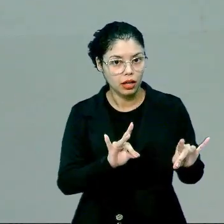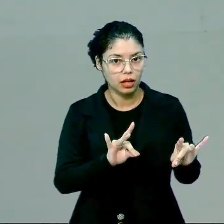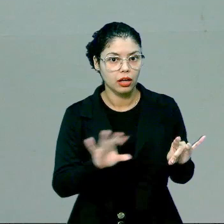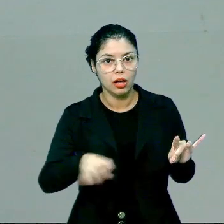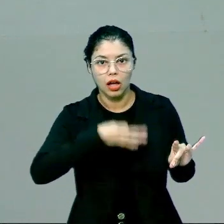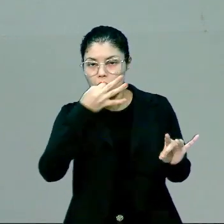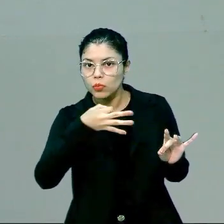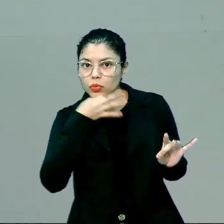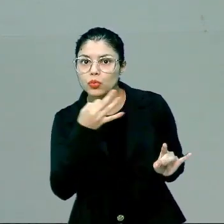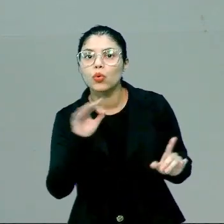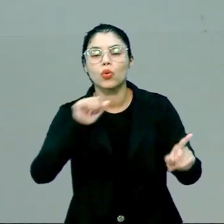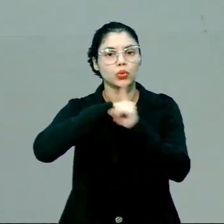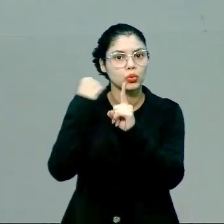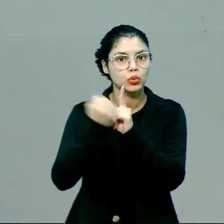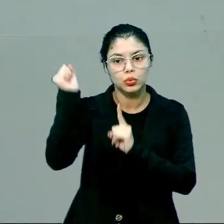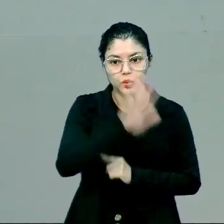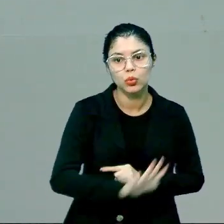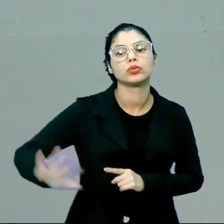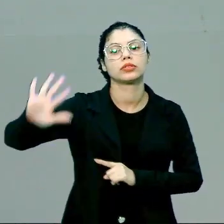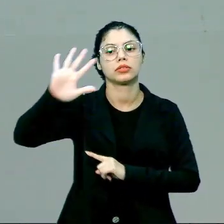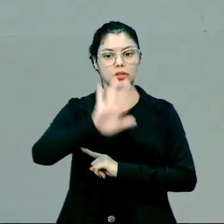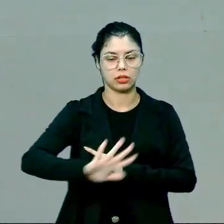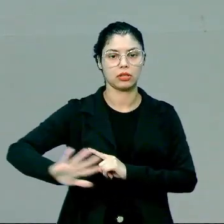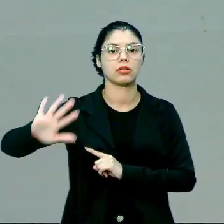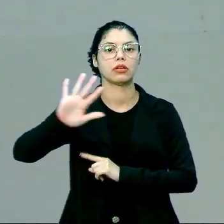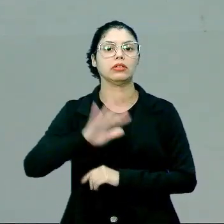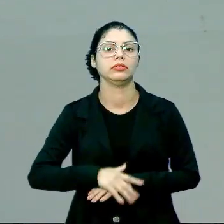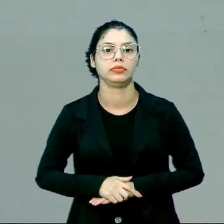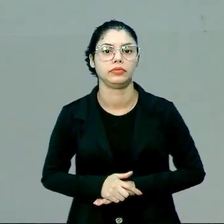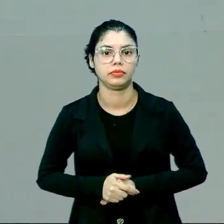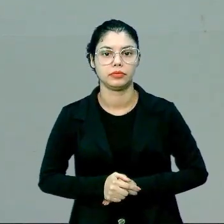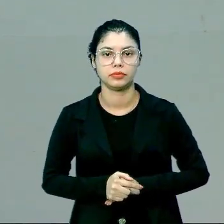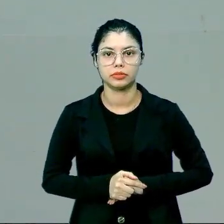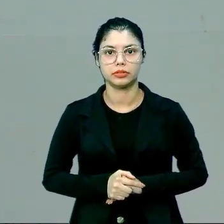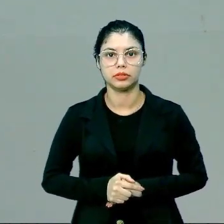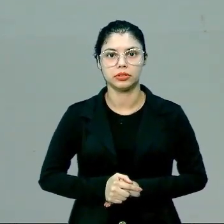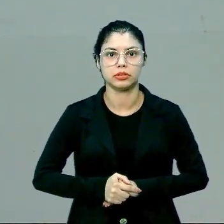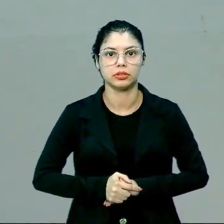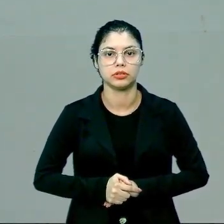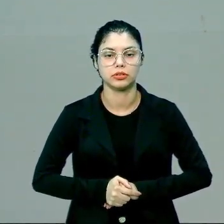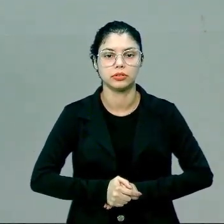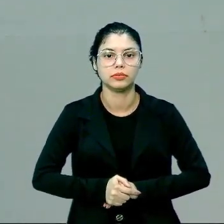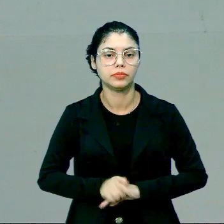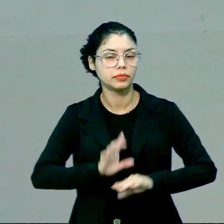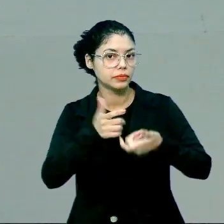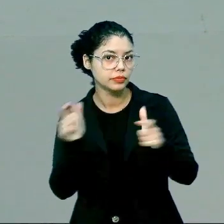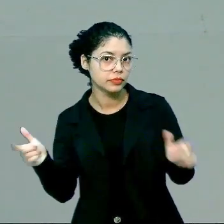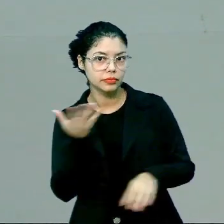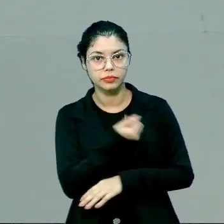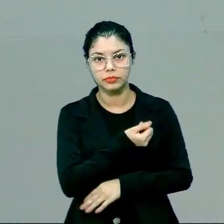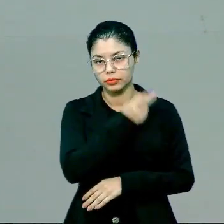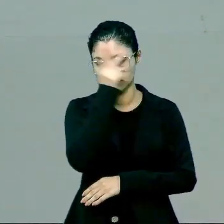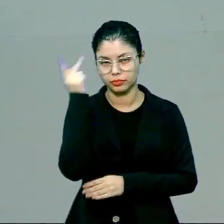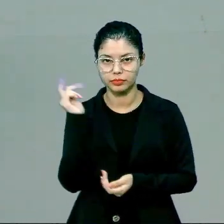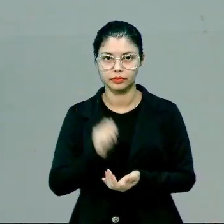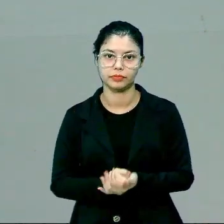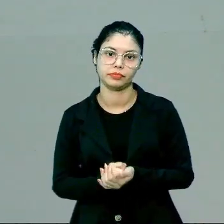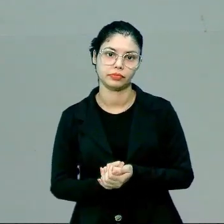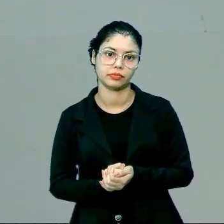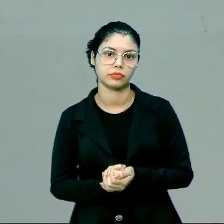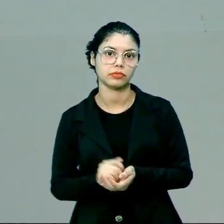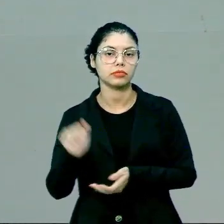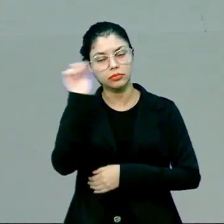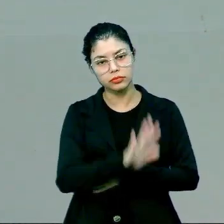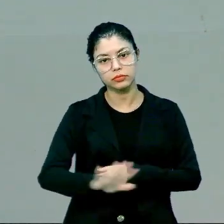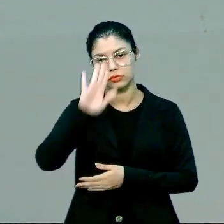argumento dentro da minha redação. Quando eu falo de senso comum, é o senso da sociedade inteira. Então, um grande número de pessoas, de forma